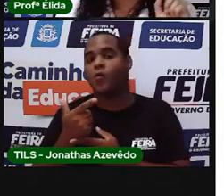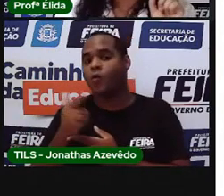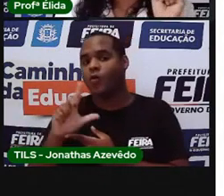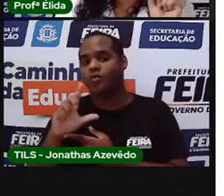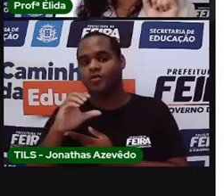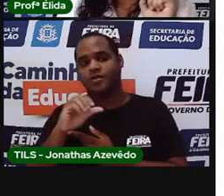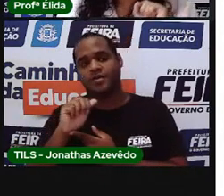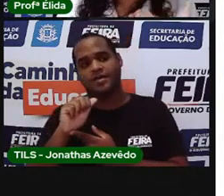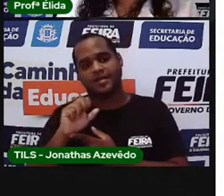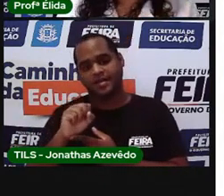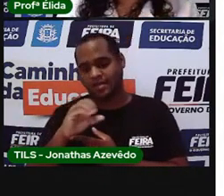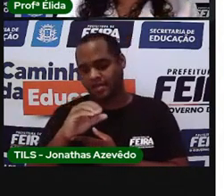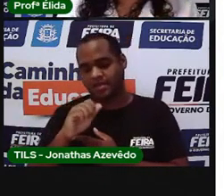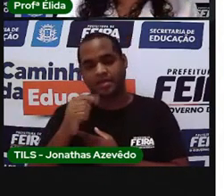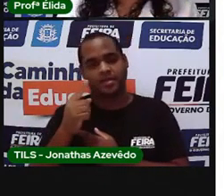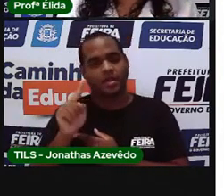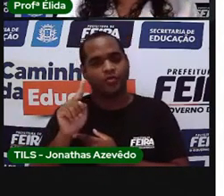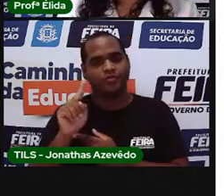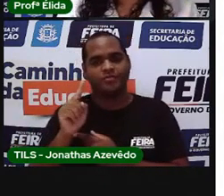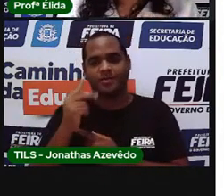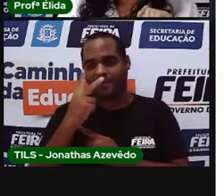é o último.